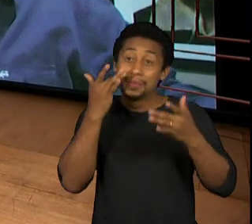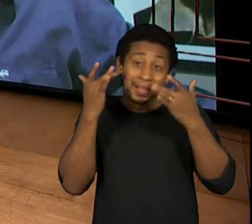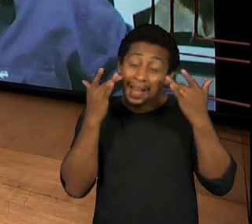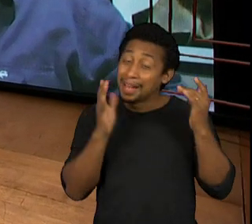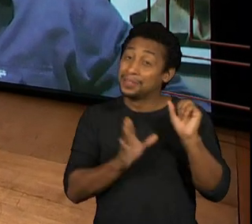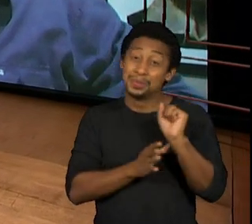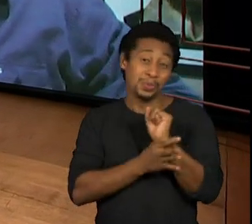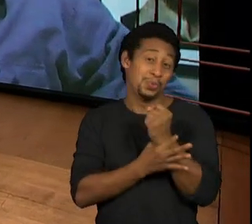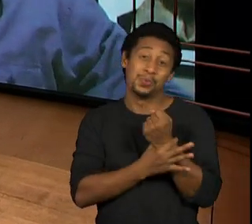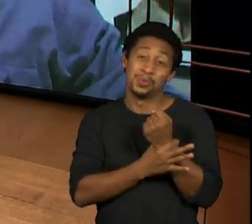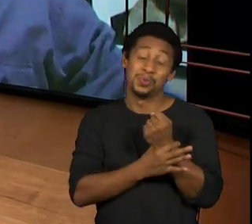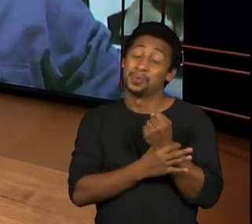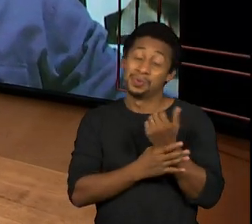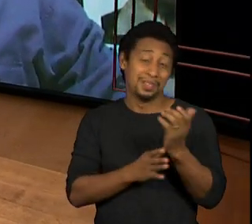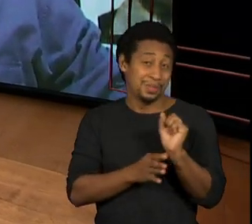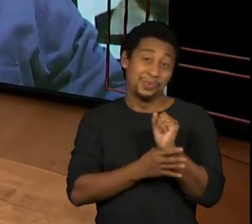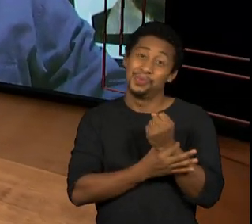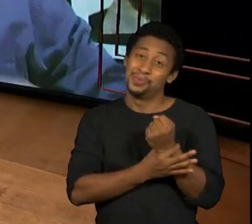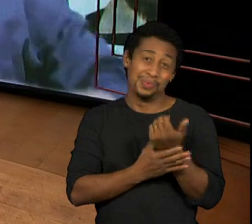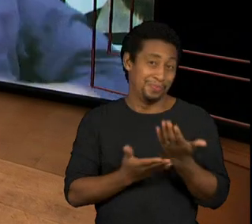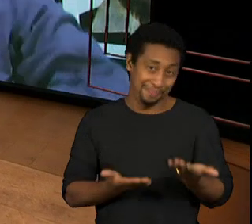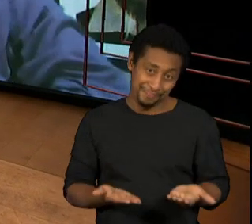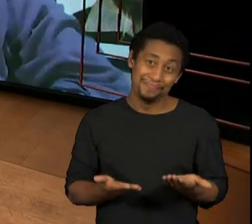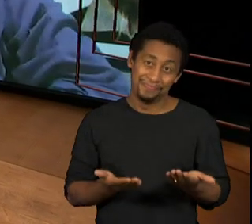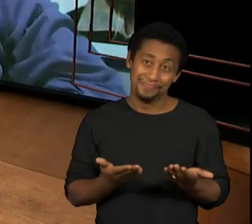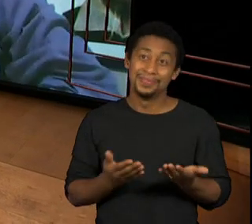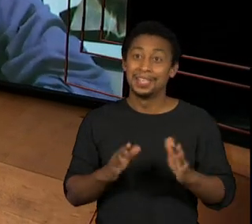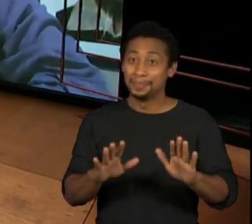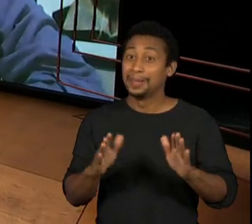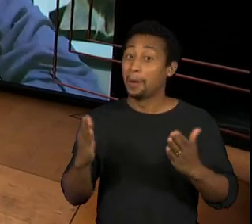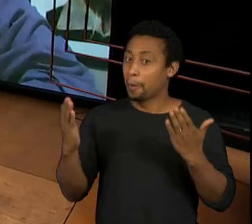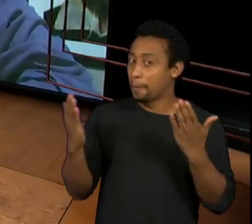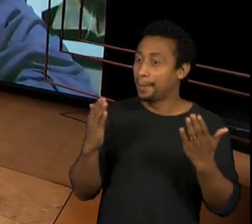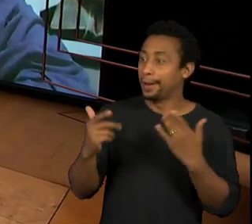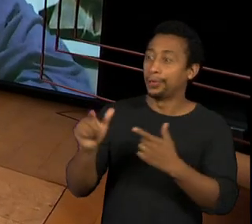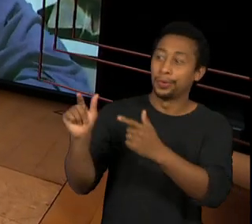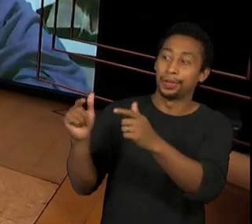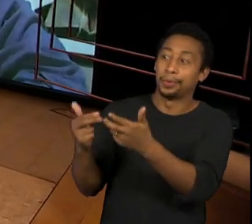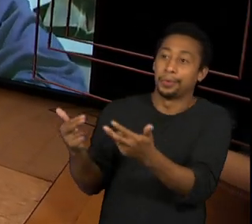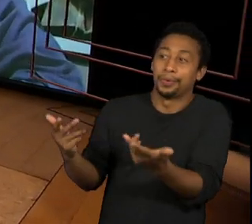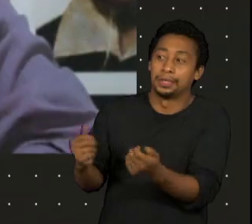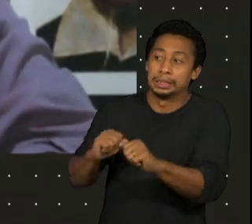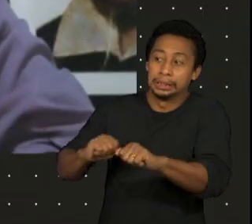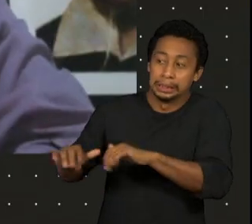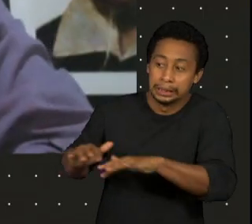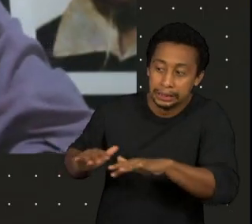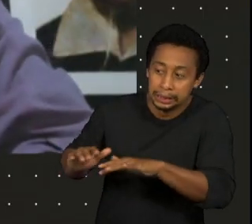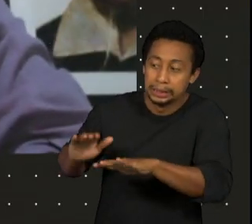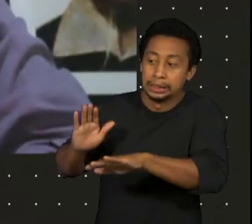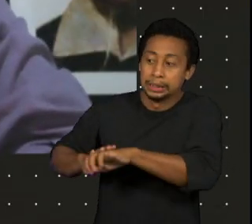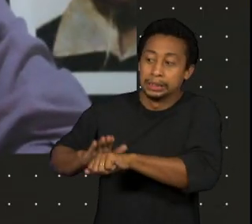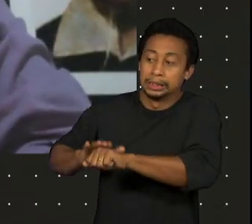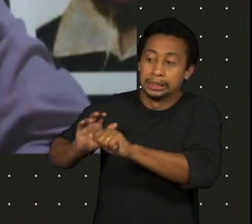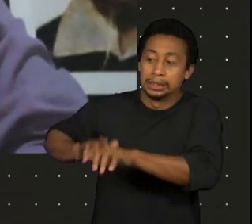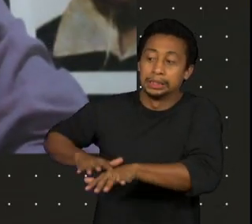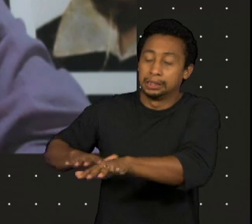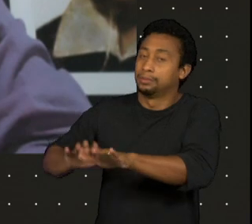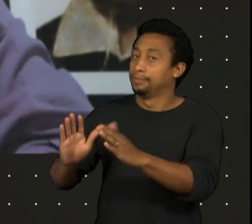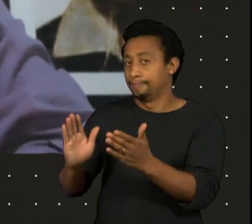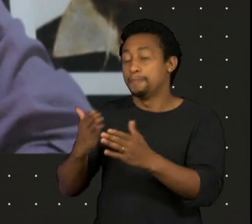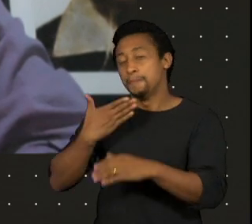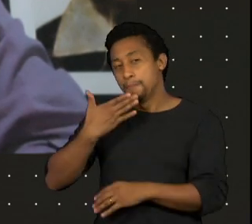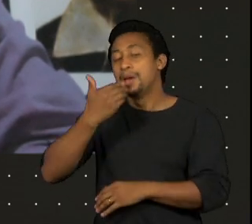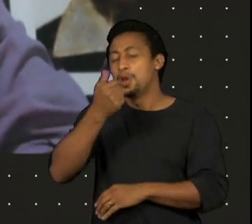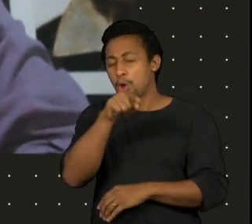dos outros pais, do que continuar na militância. O próximo passo seria a clandestinidade,